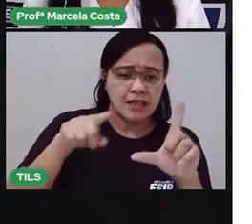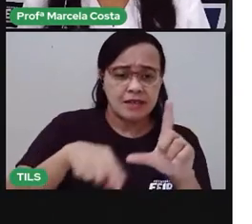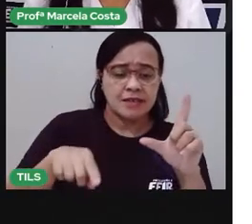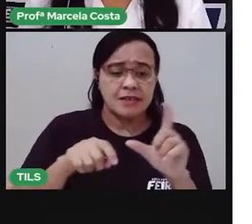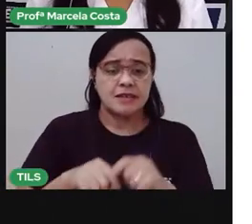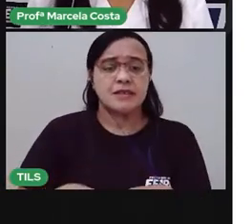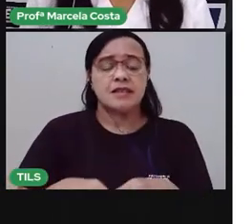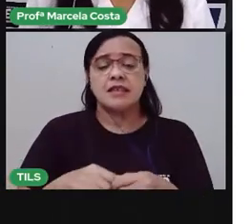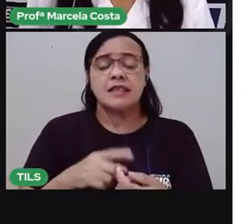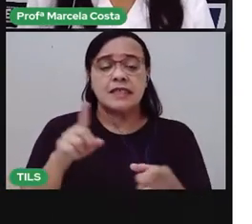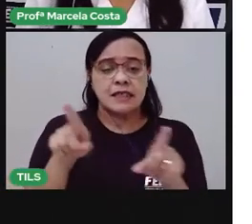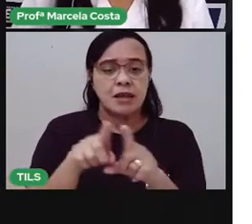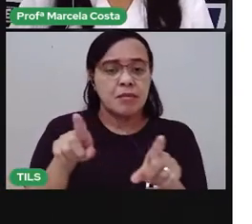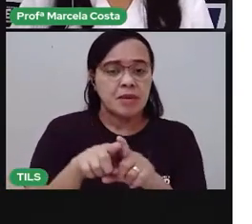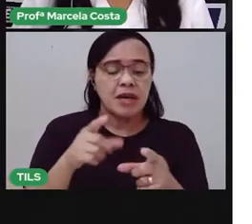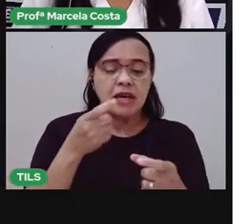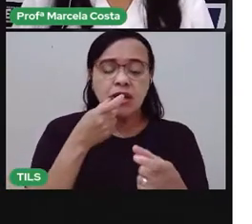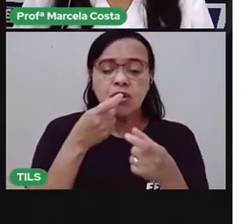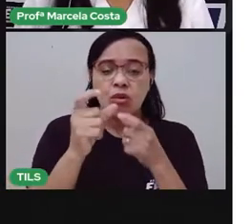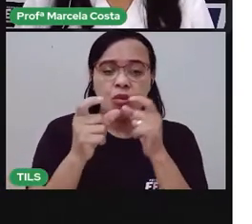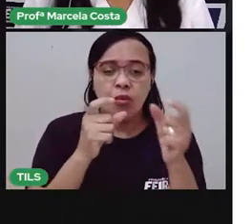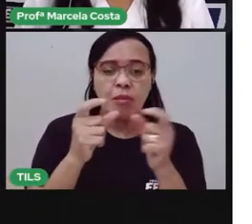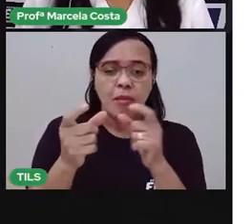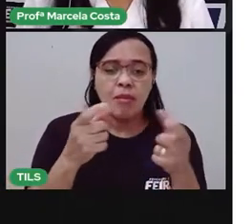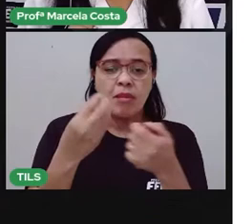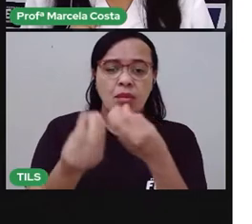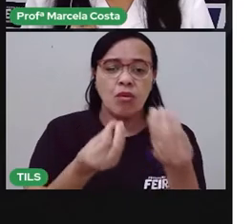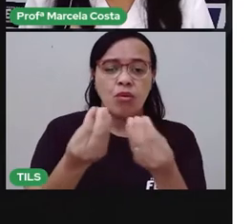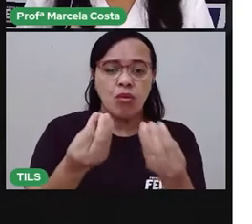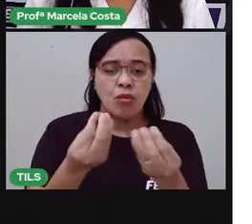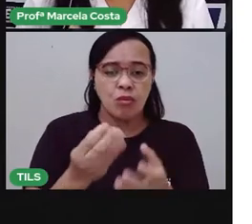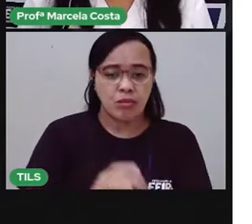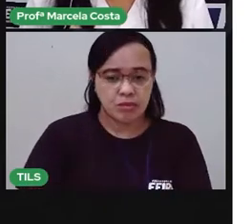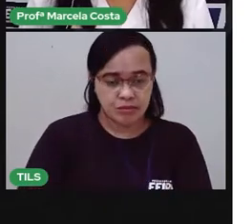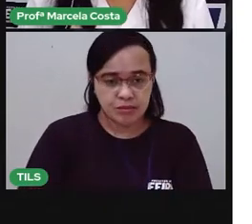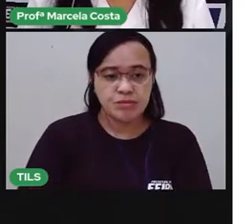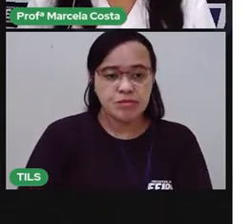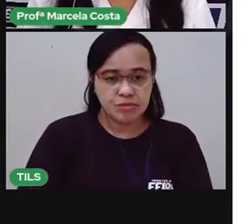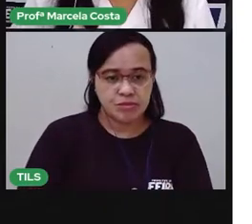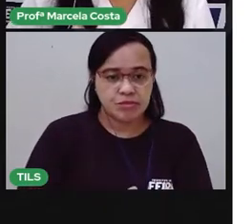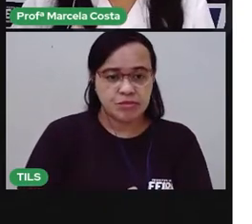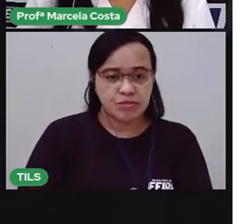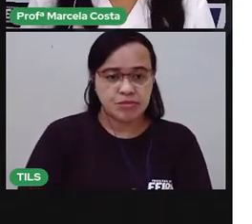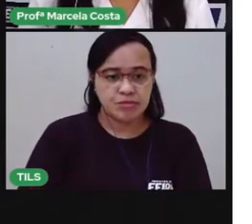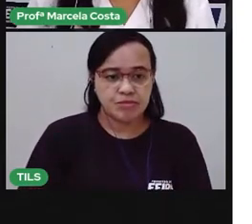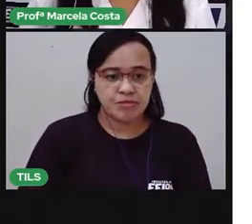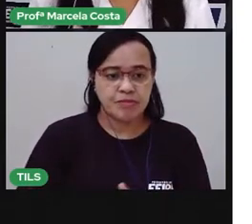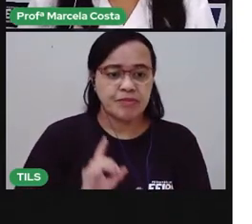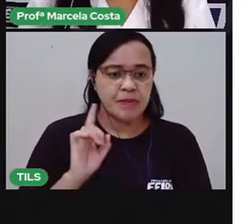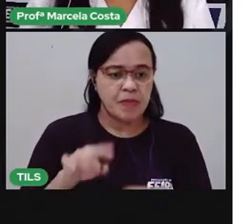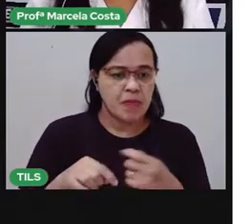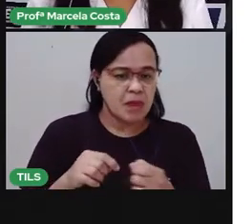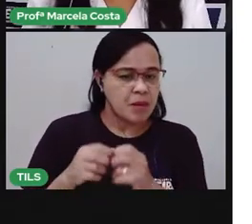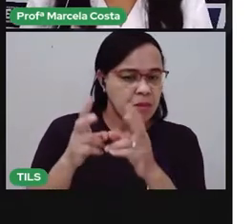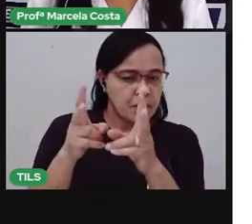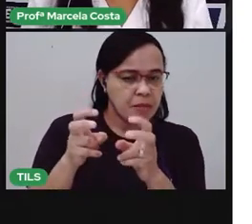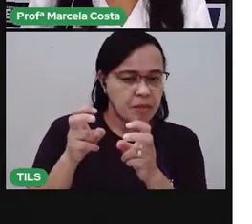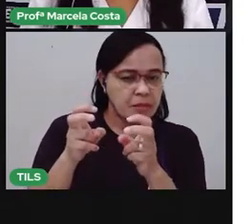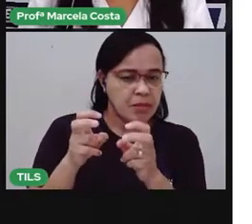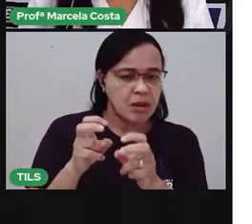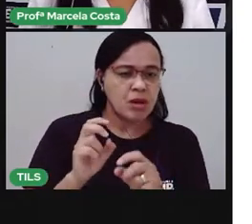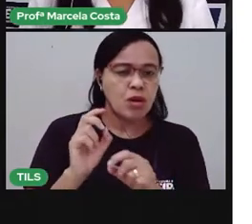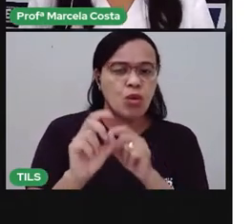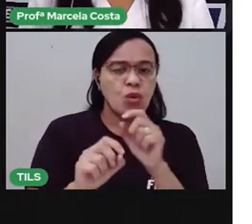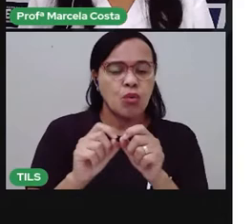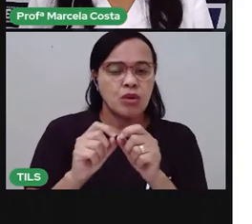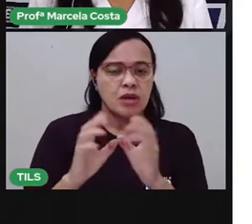sílabas e percebido como é que a gente faz para montar